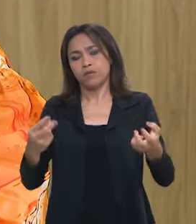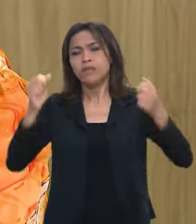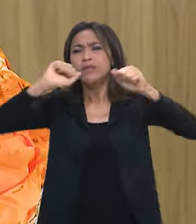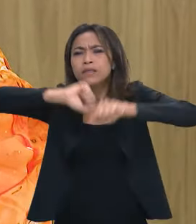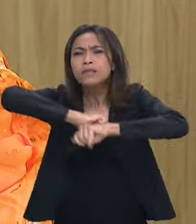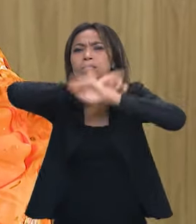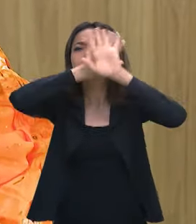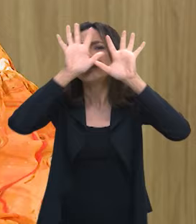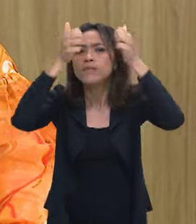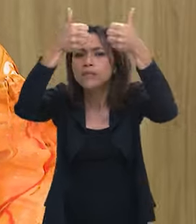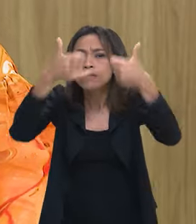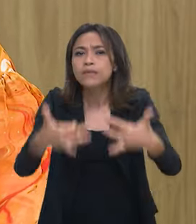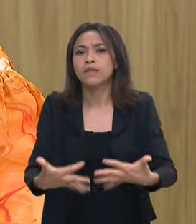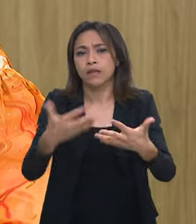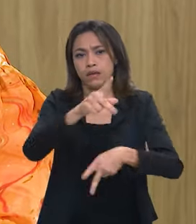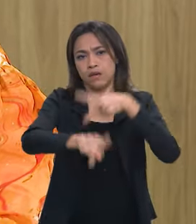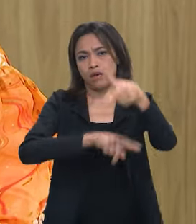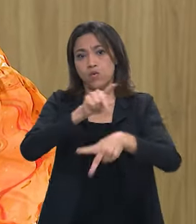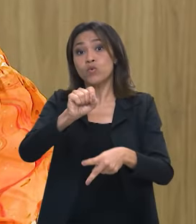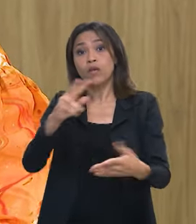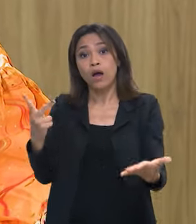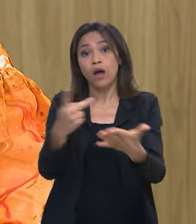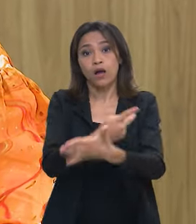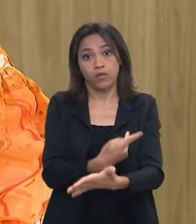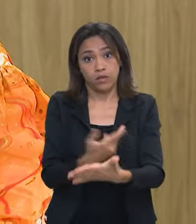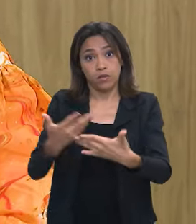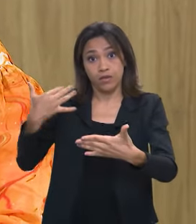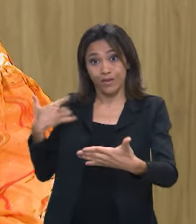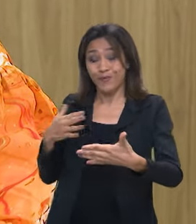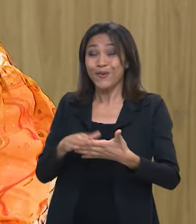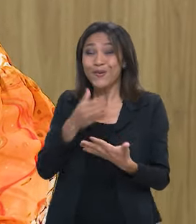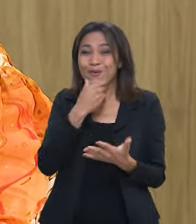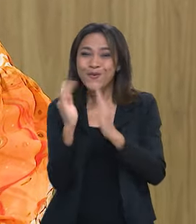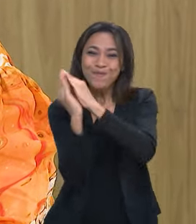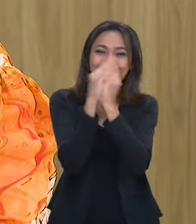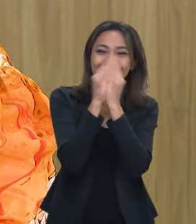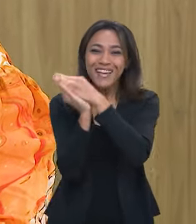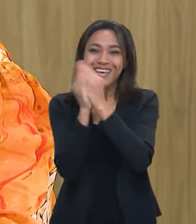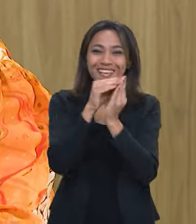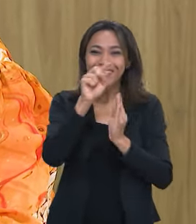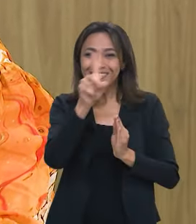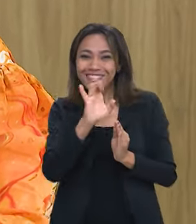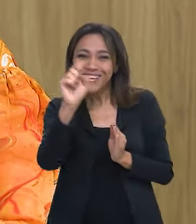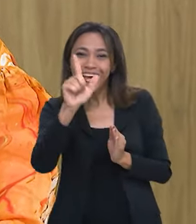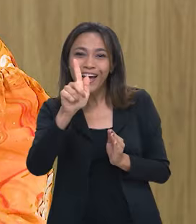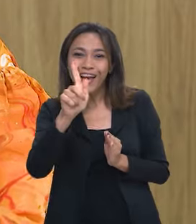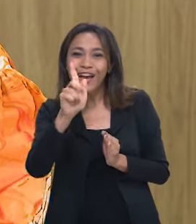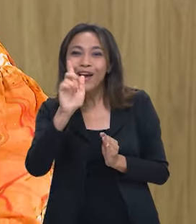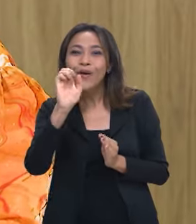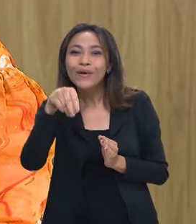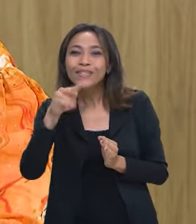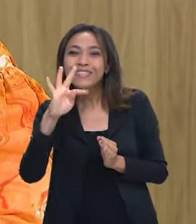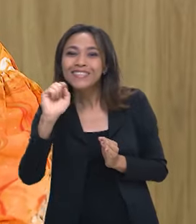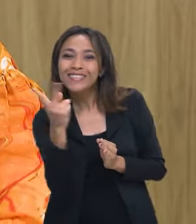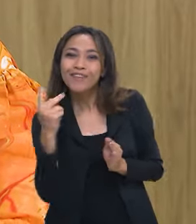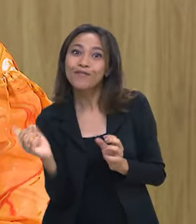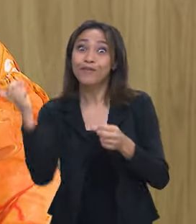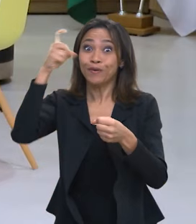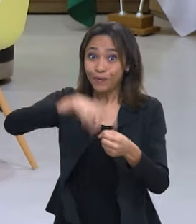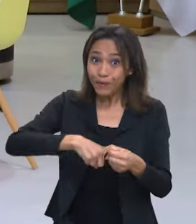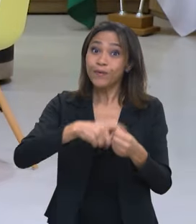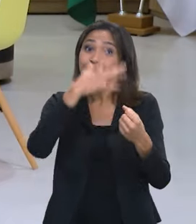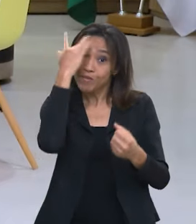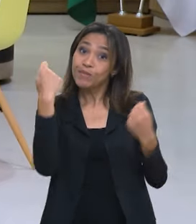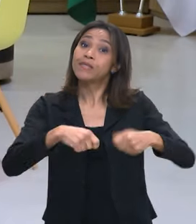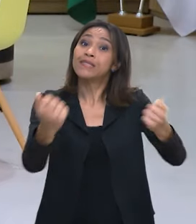e clareza para a população do que vem ocorrendo. O Zé Gotinha voltou e a população tem que voltar junto